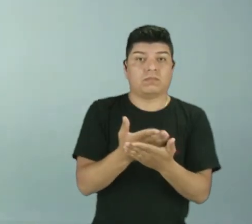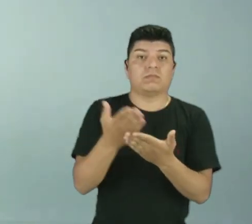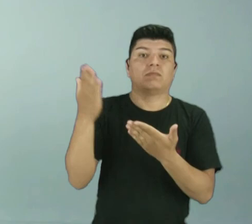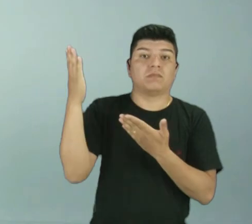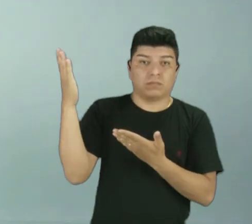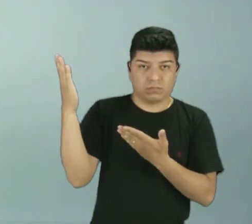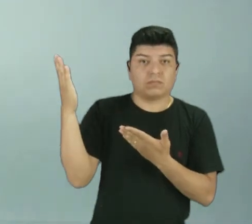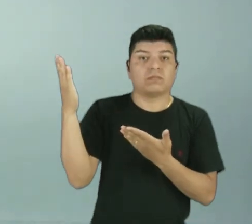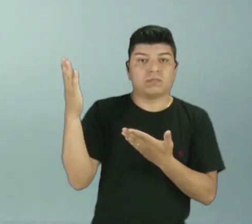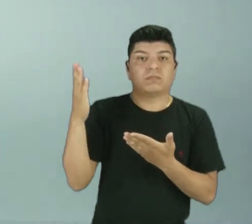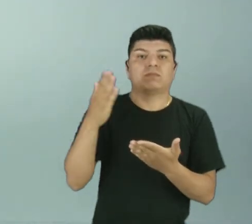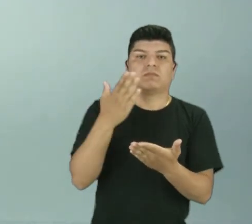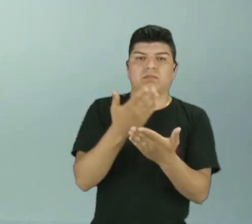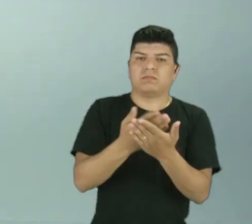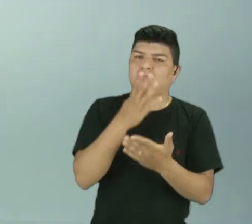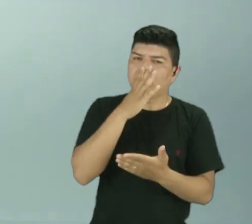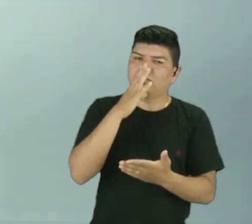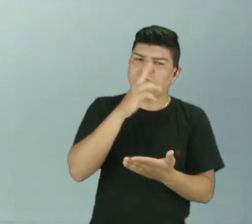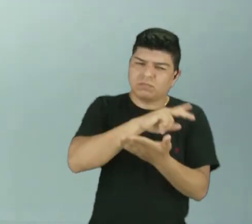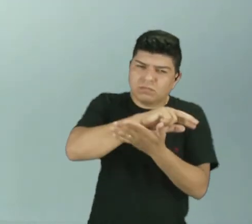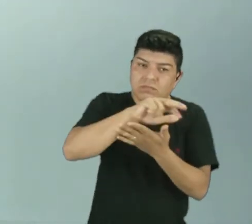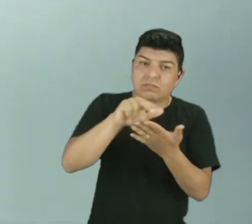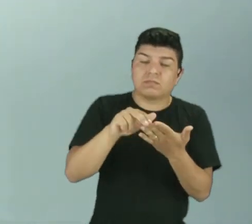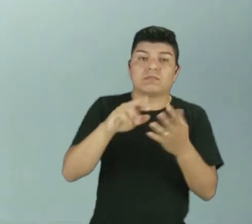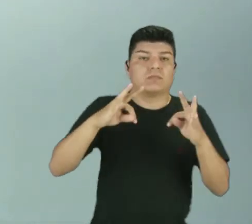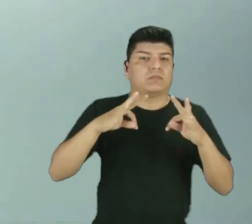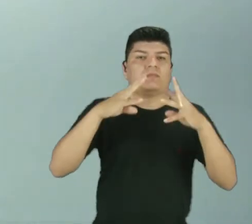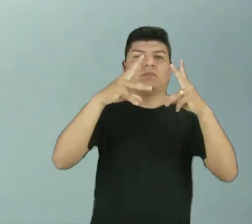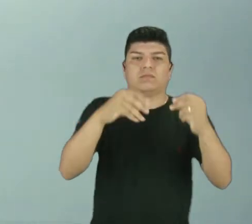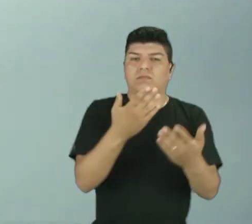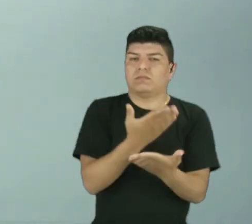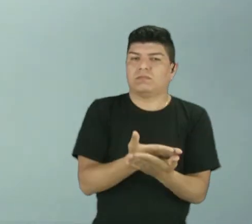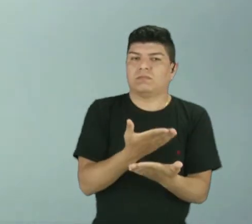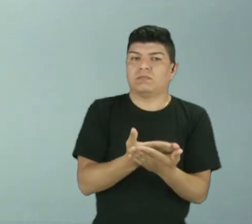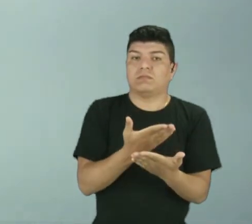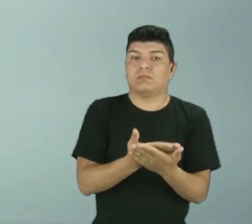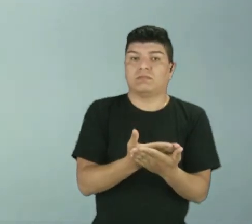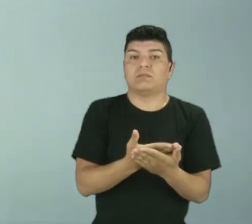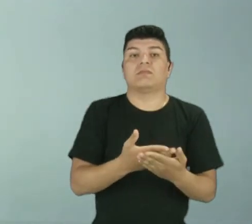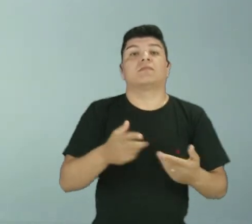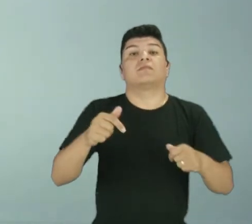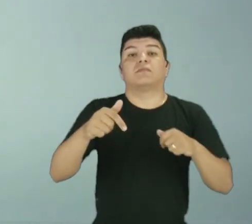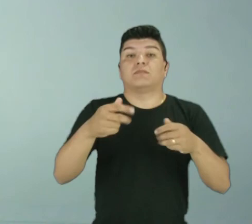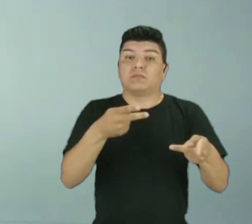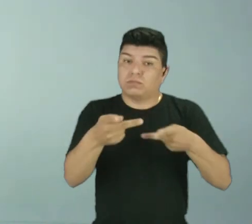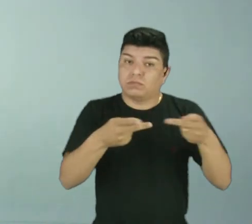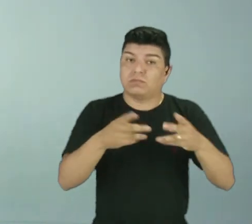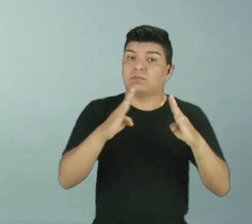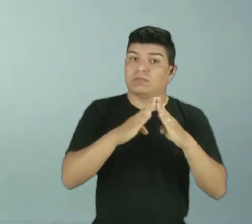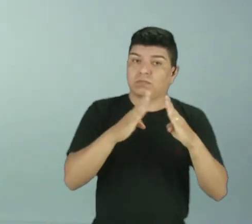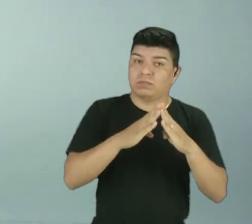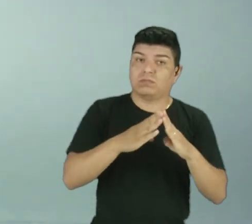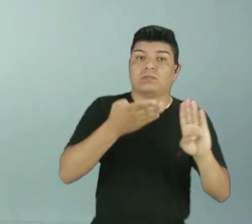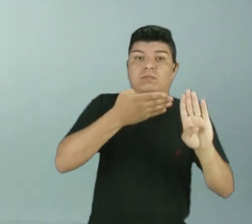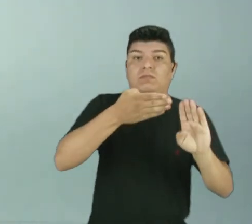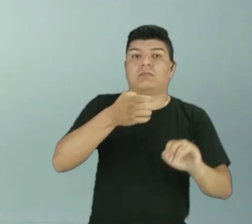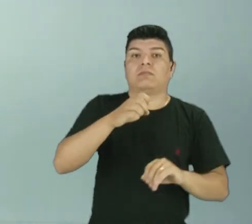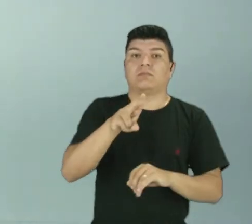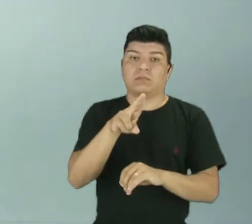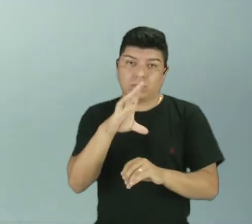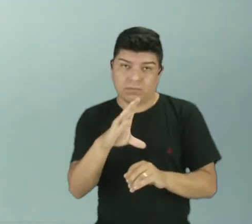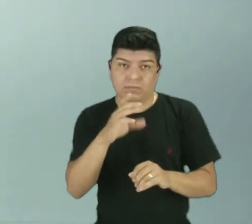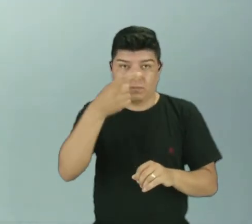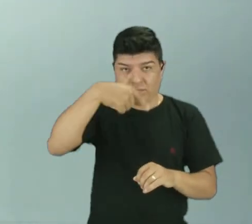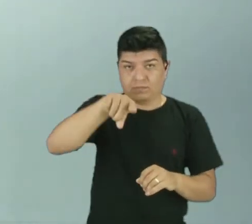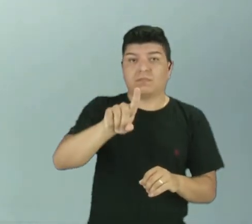pode ver e rever quantas vezes você quiser. E todas as aulas do programa Escola em Casa estão na plataforma Eduque. Entre